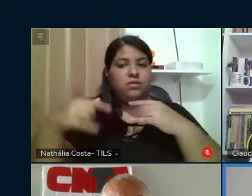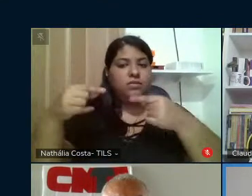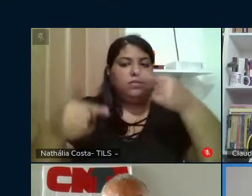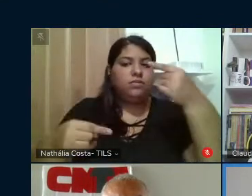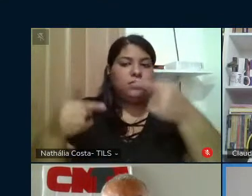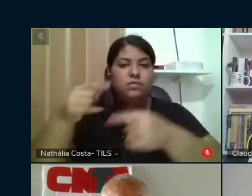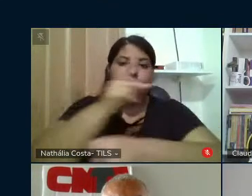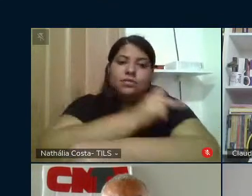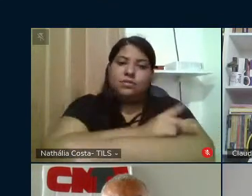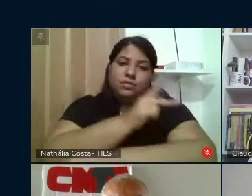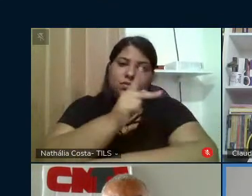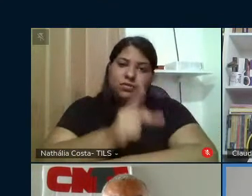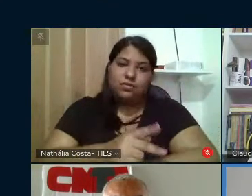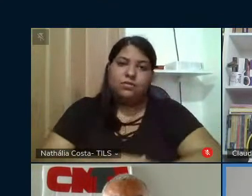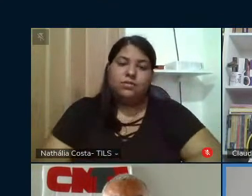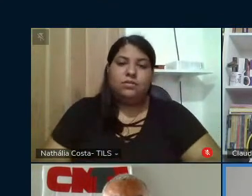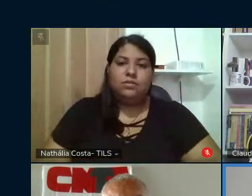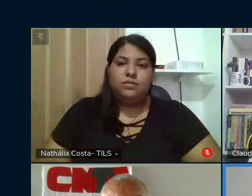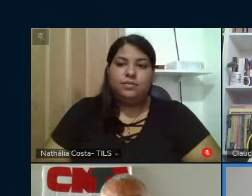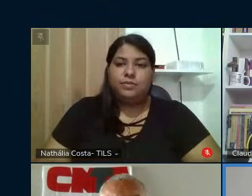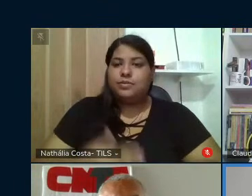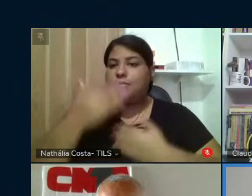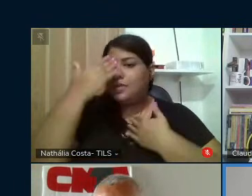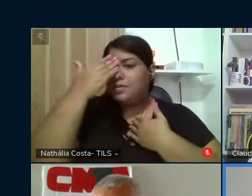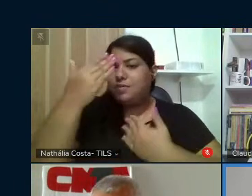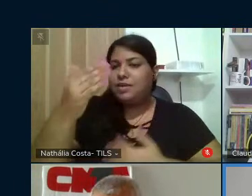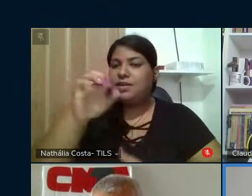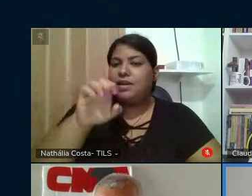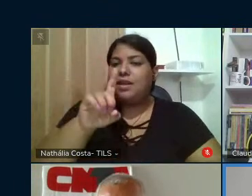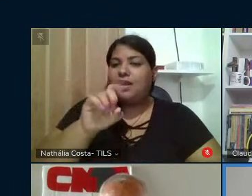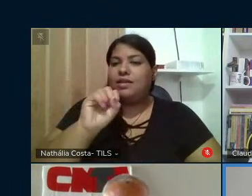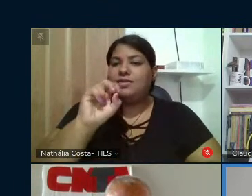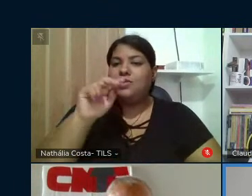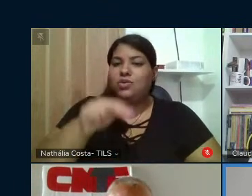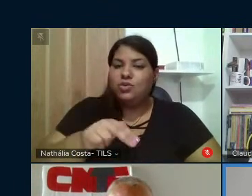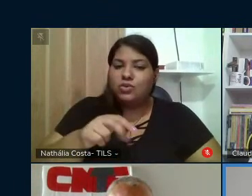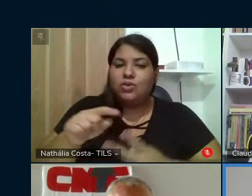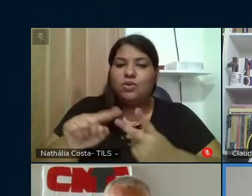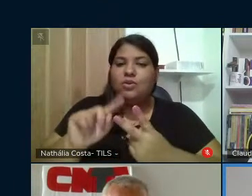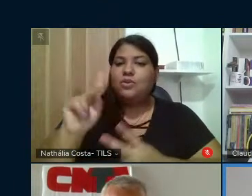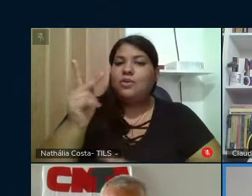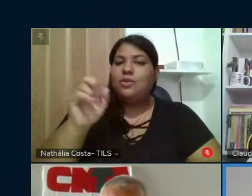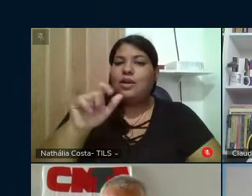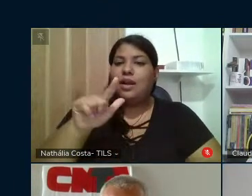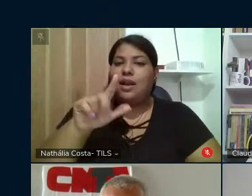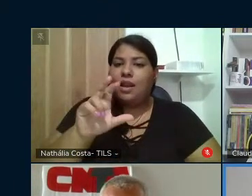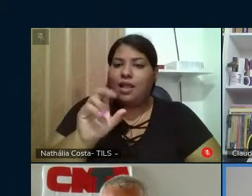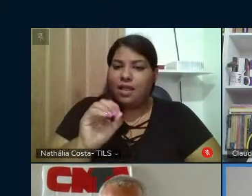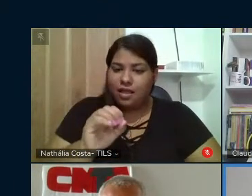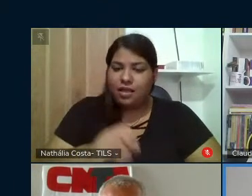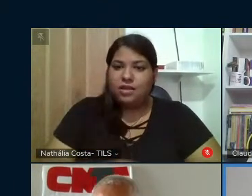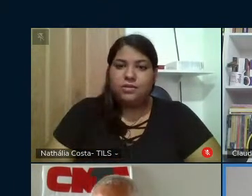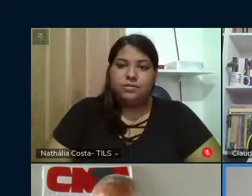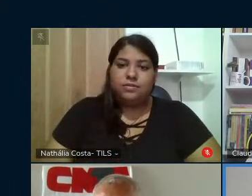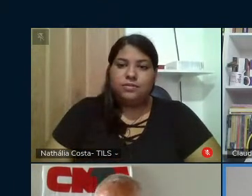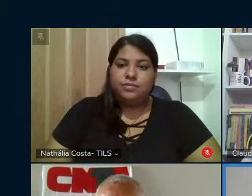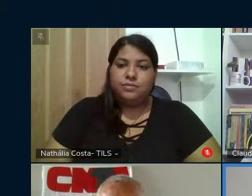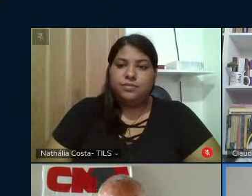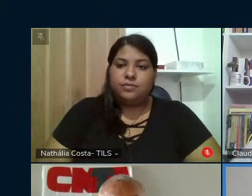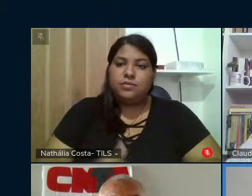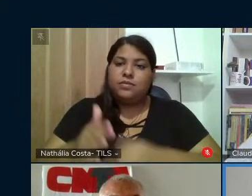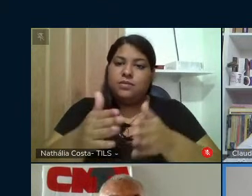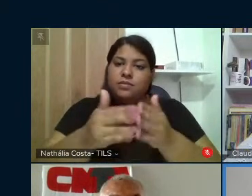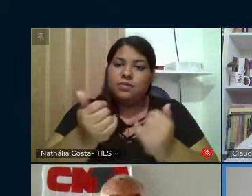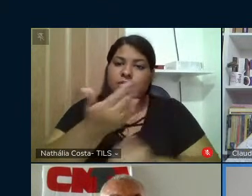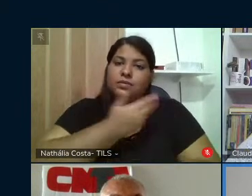pedagógico muito obrigada a Erso muito obrigada a Heleno pediria minha querida